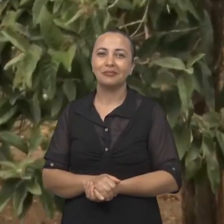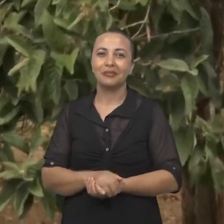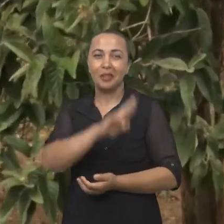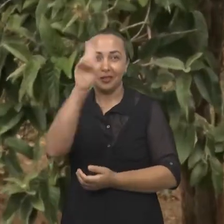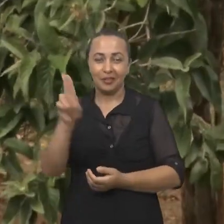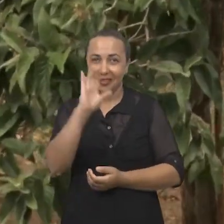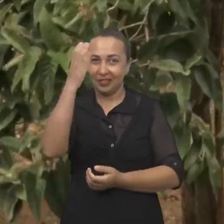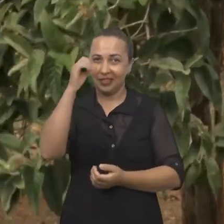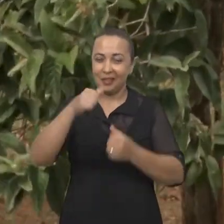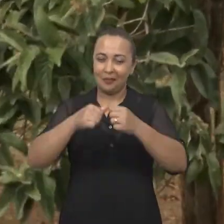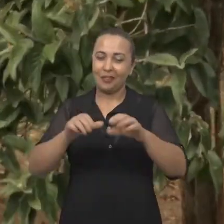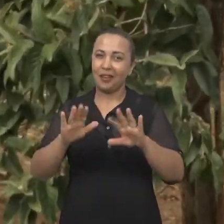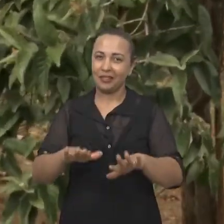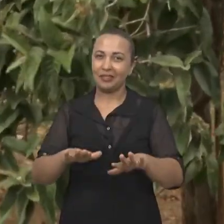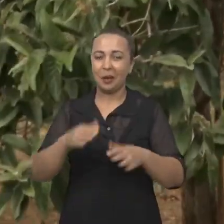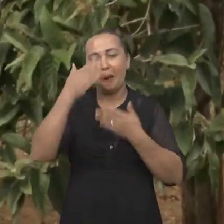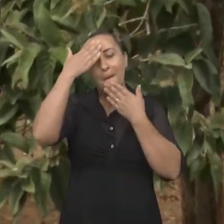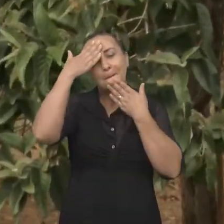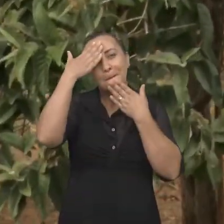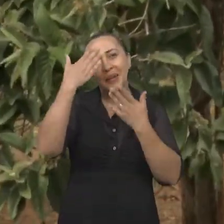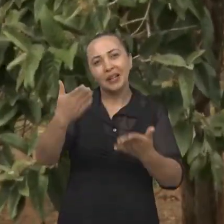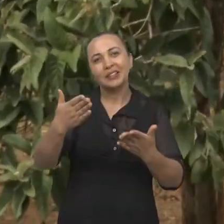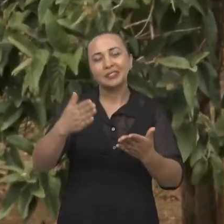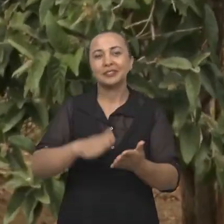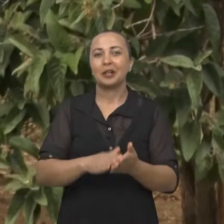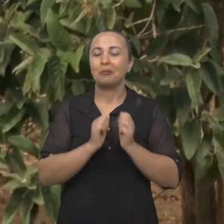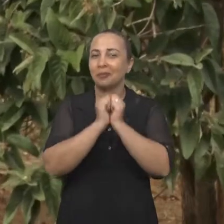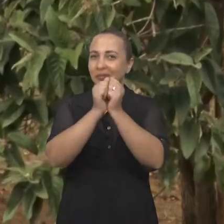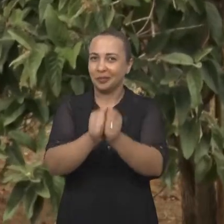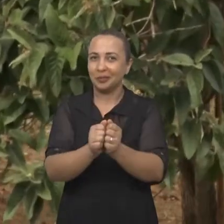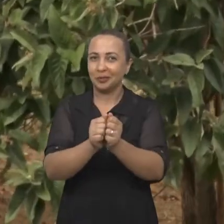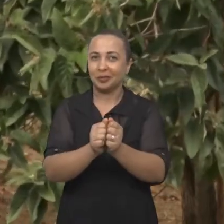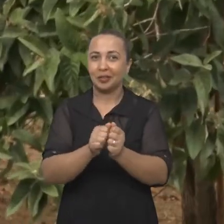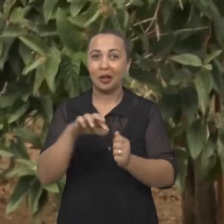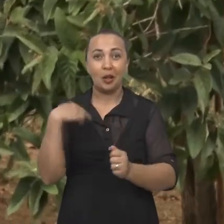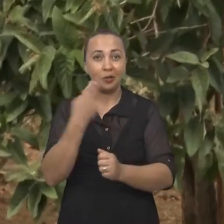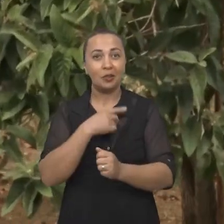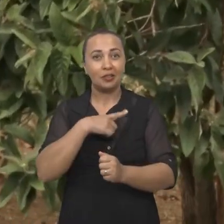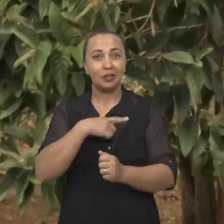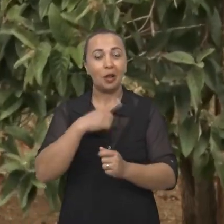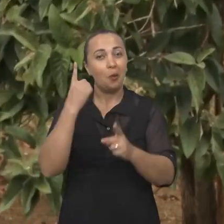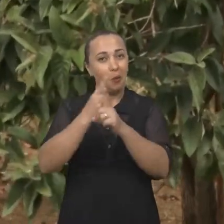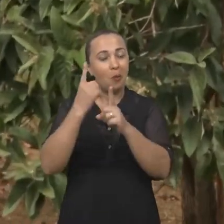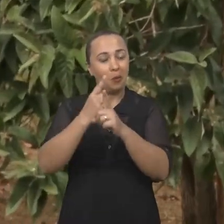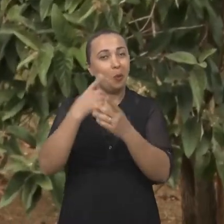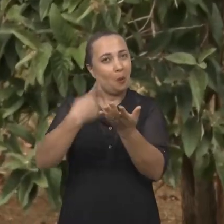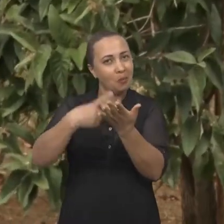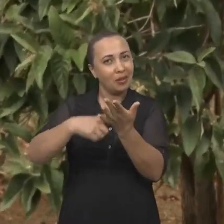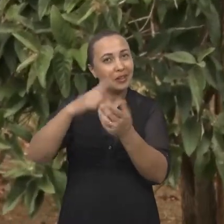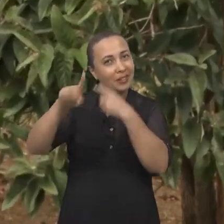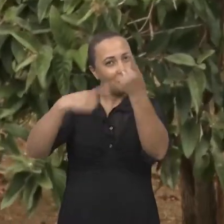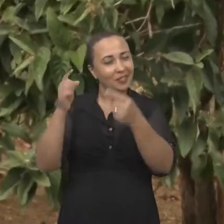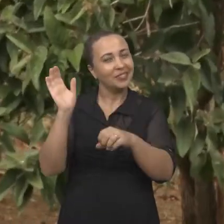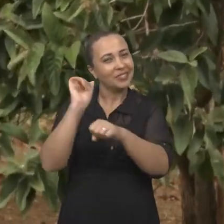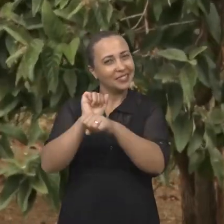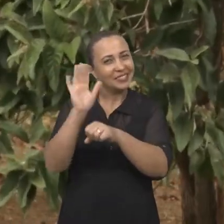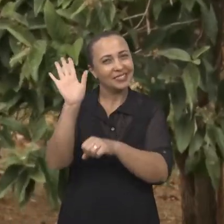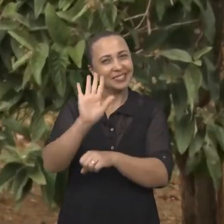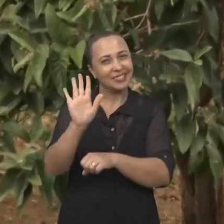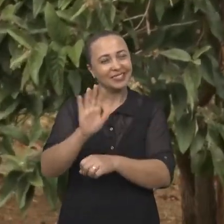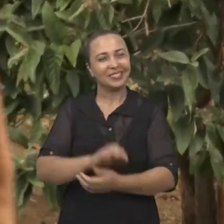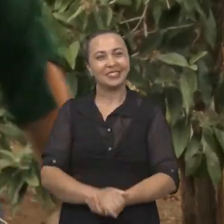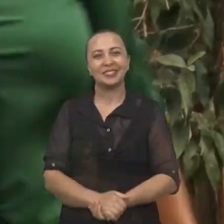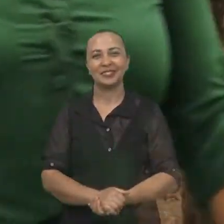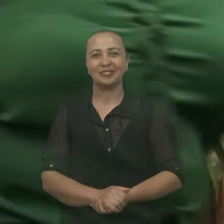E o Univerciência de hoje fica por aqui. Muito obrigada por sua companhia. A gente tem um encontro marcado na próxima edição. Até lá!